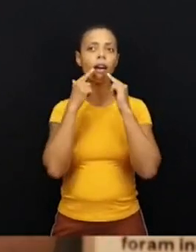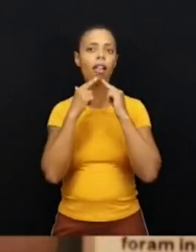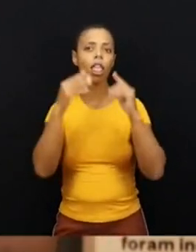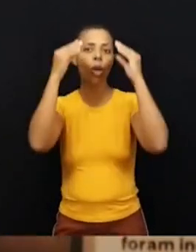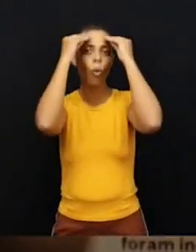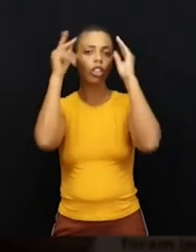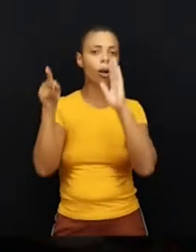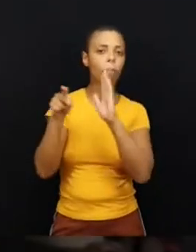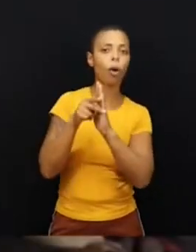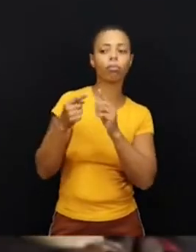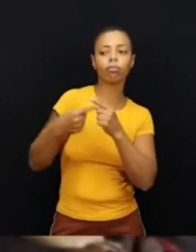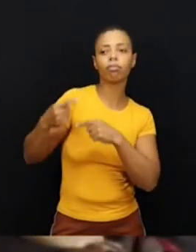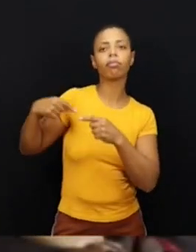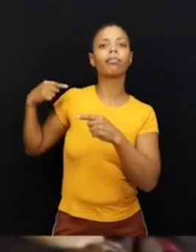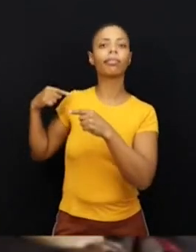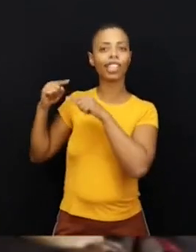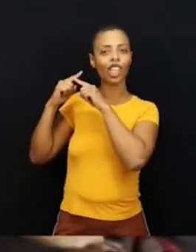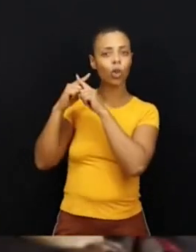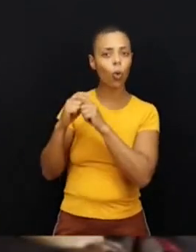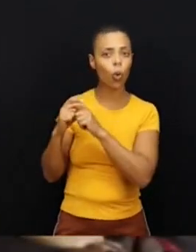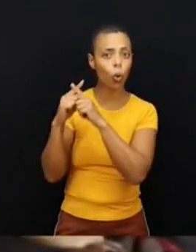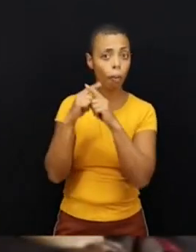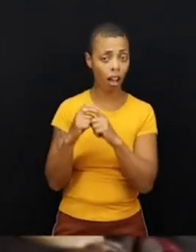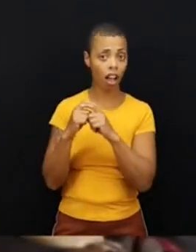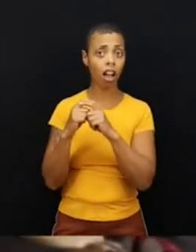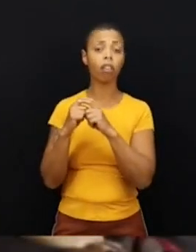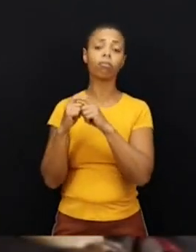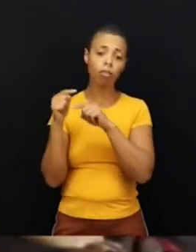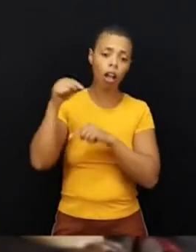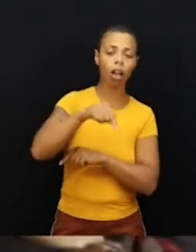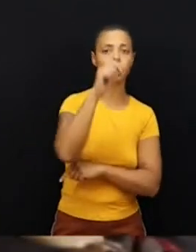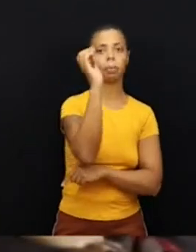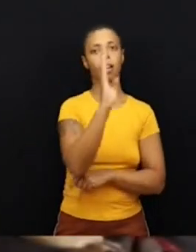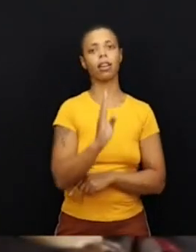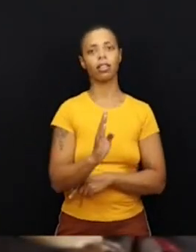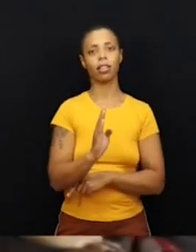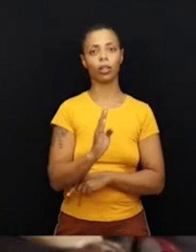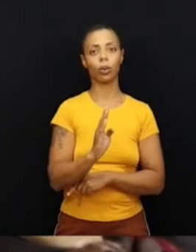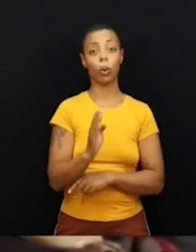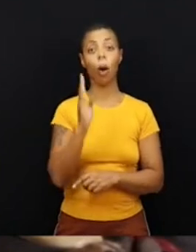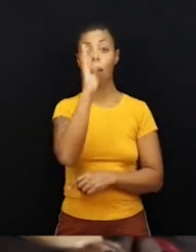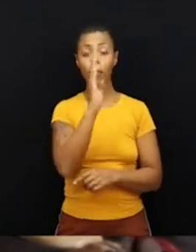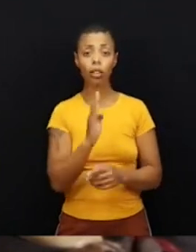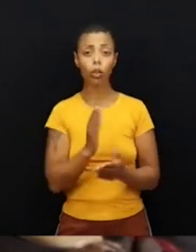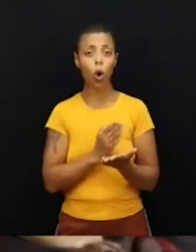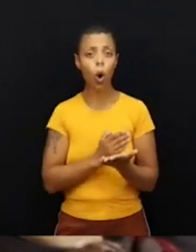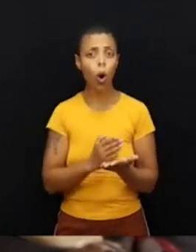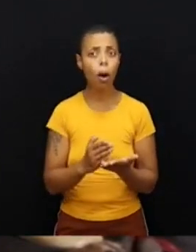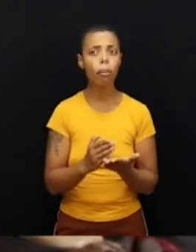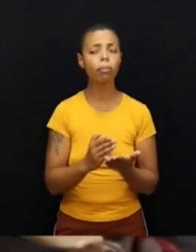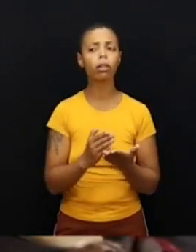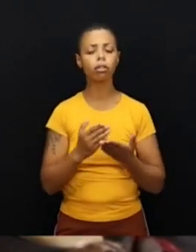origens yorubás para o Brasil. O Brasil começa a se entender, de fato, como